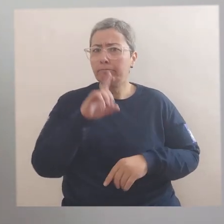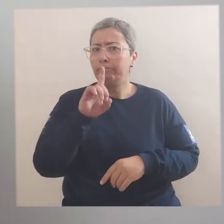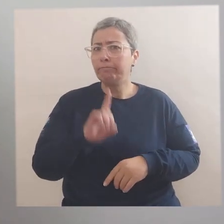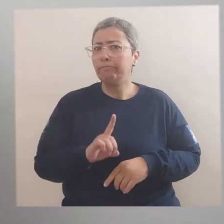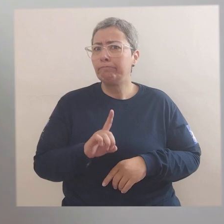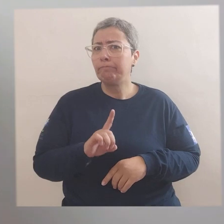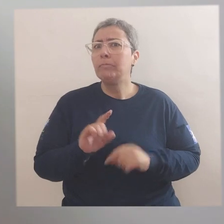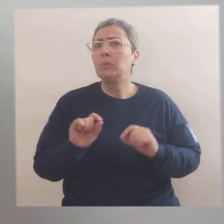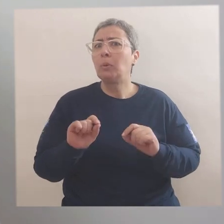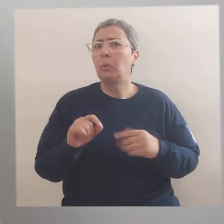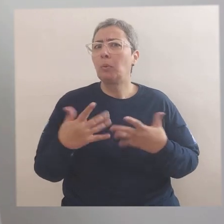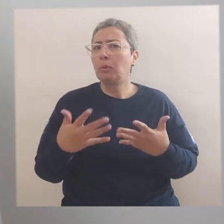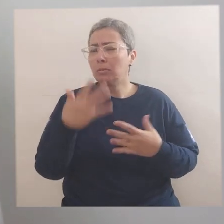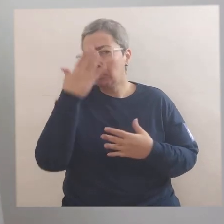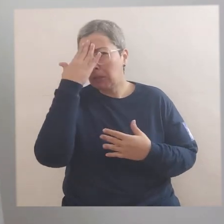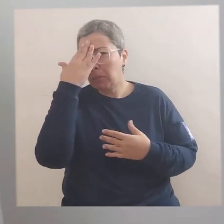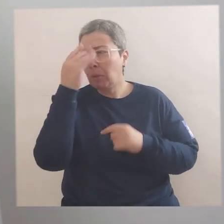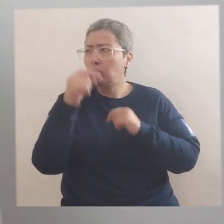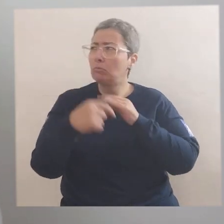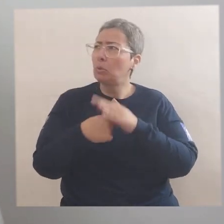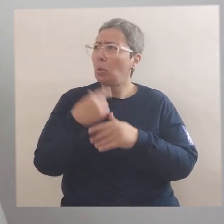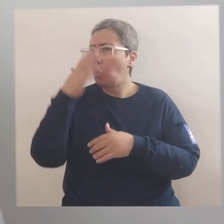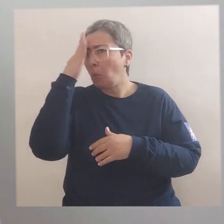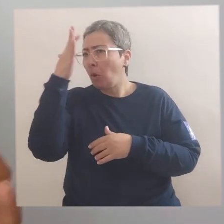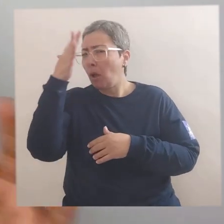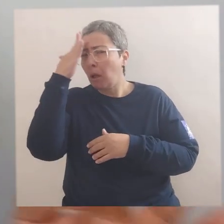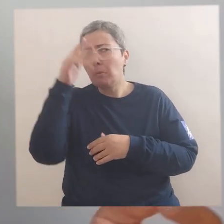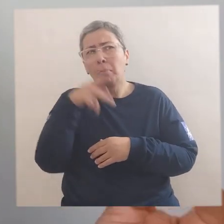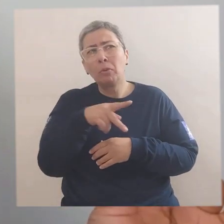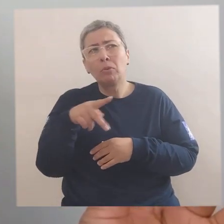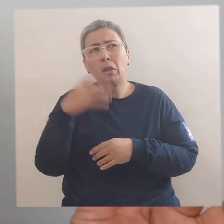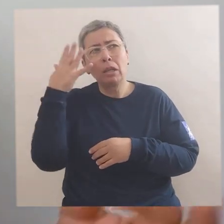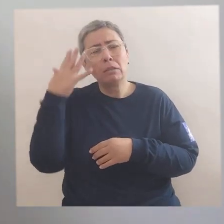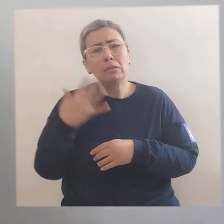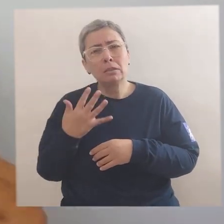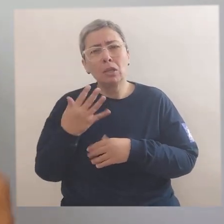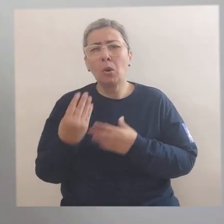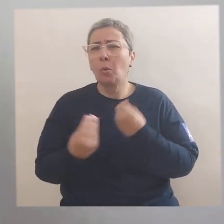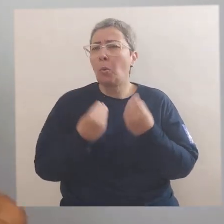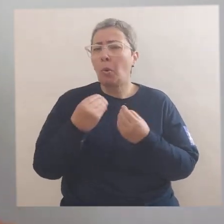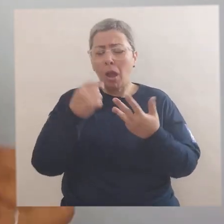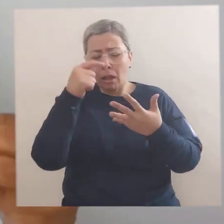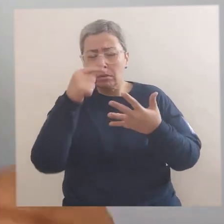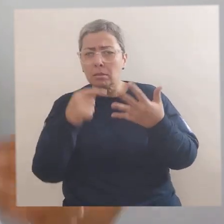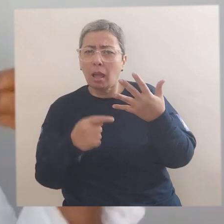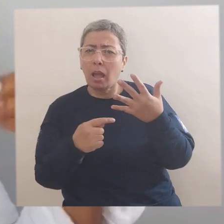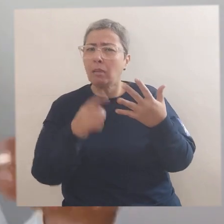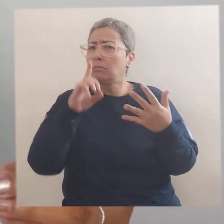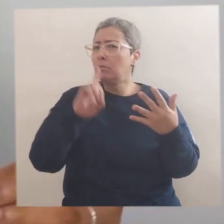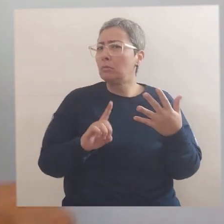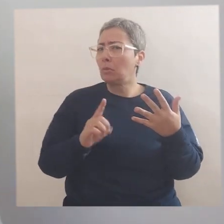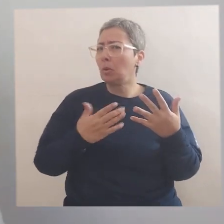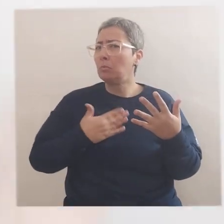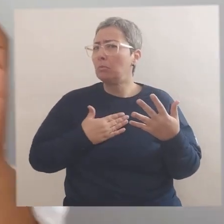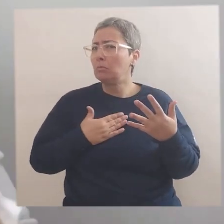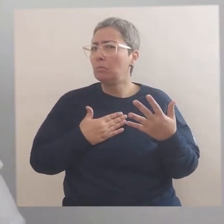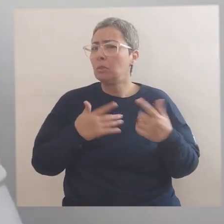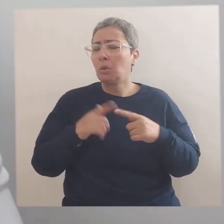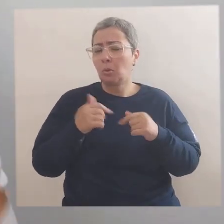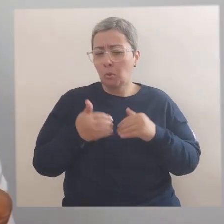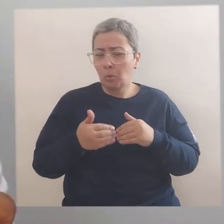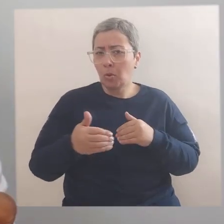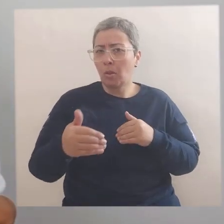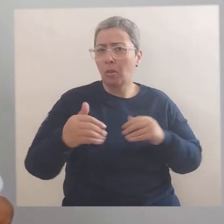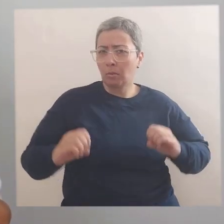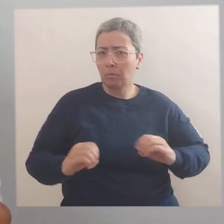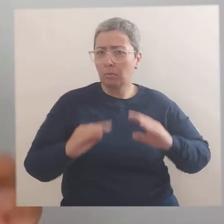direito? Mas você deve estar se perguntando, professora Thalita, quais são os meus direitos? Durante